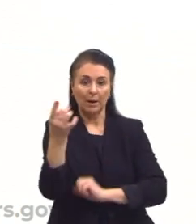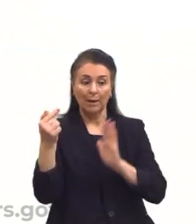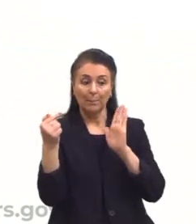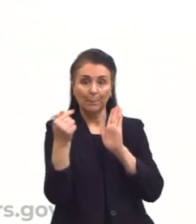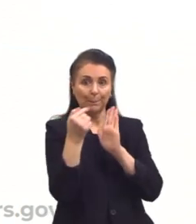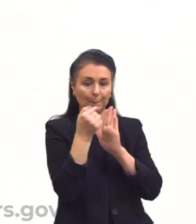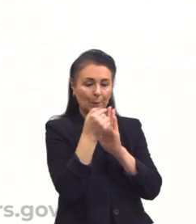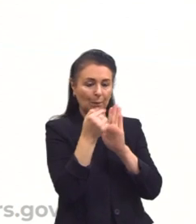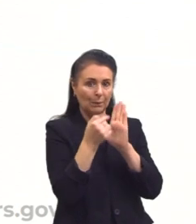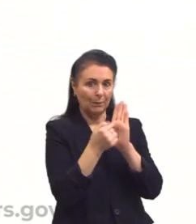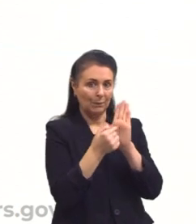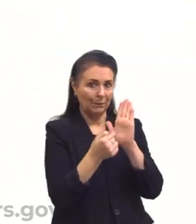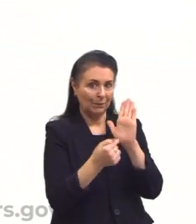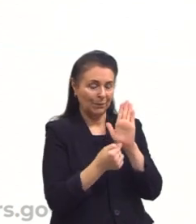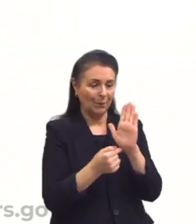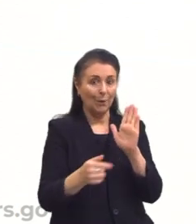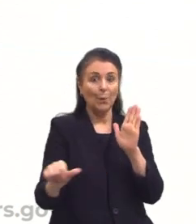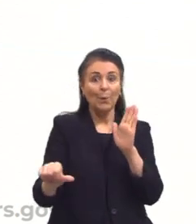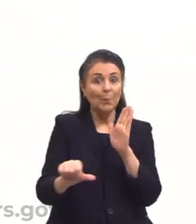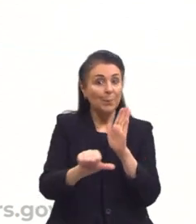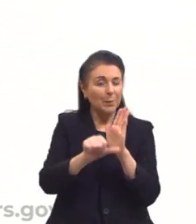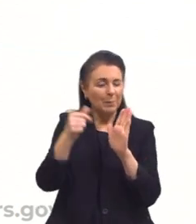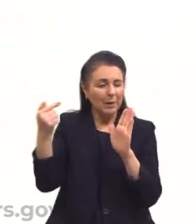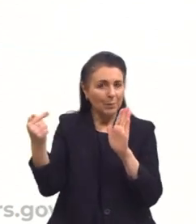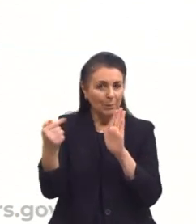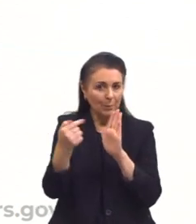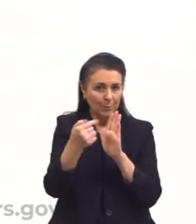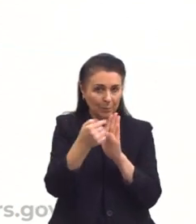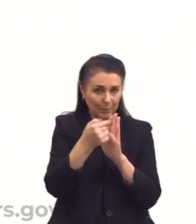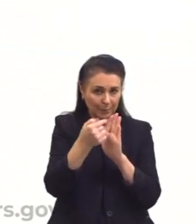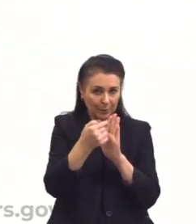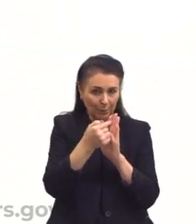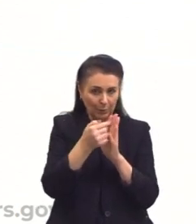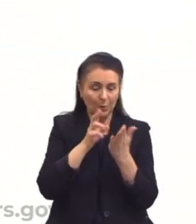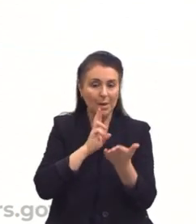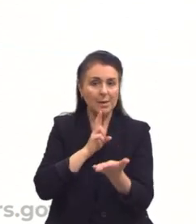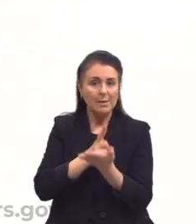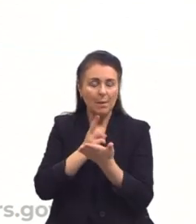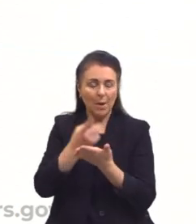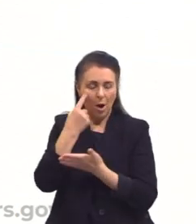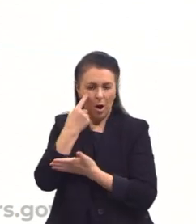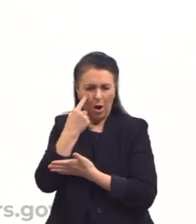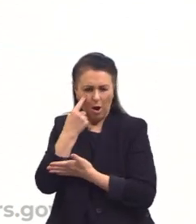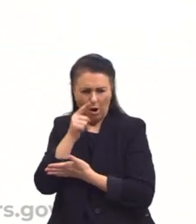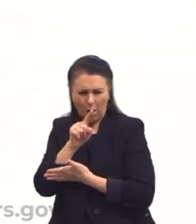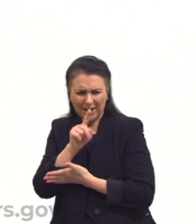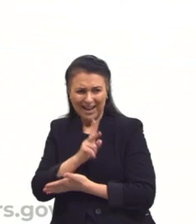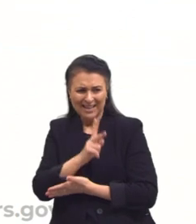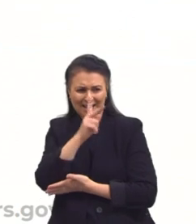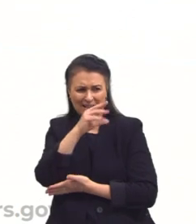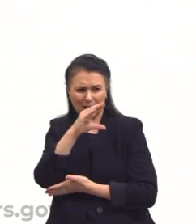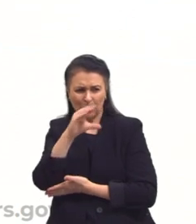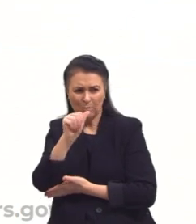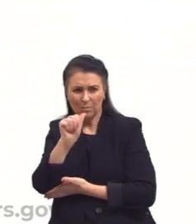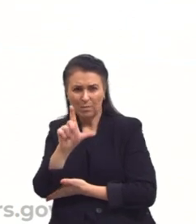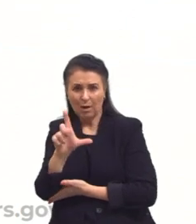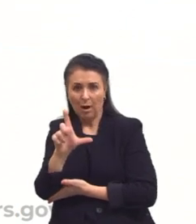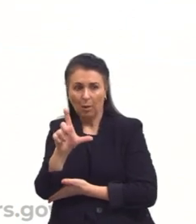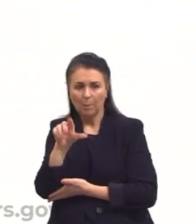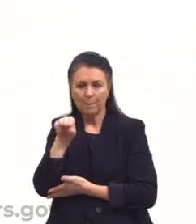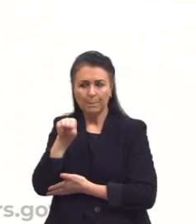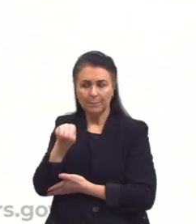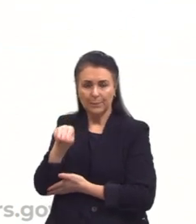No primeiro pontinho, como é que eu vou montar? A gente sempre vai olhar quilocaloria por